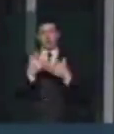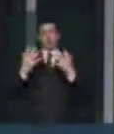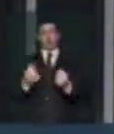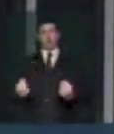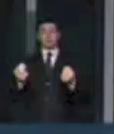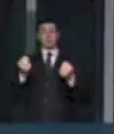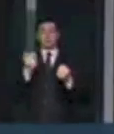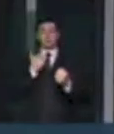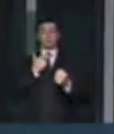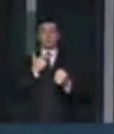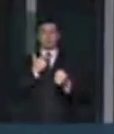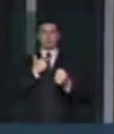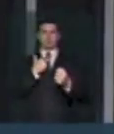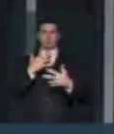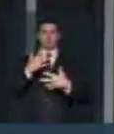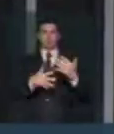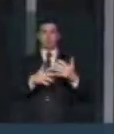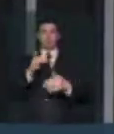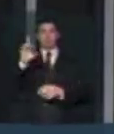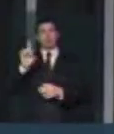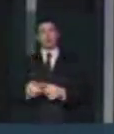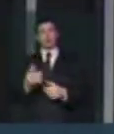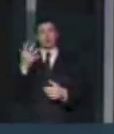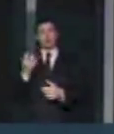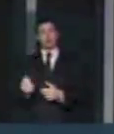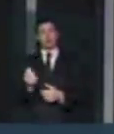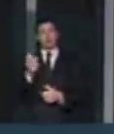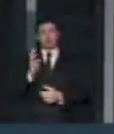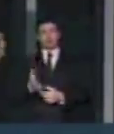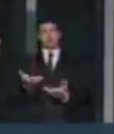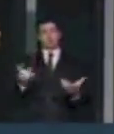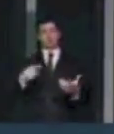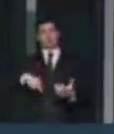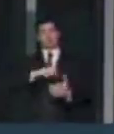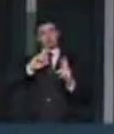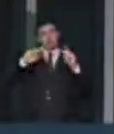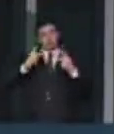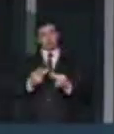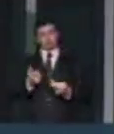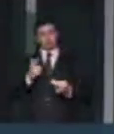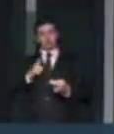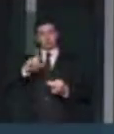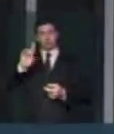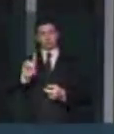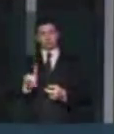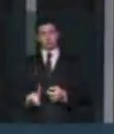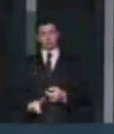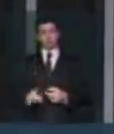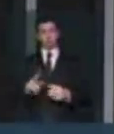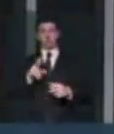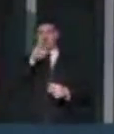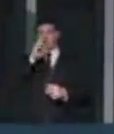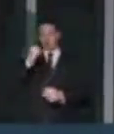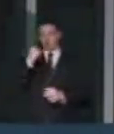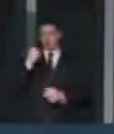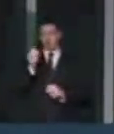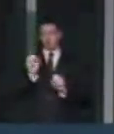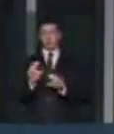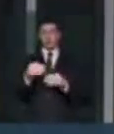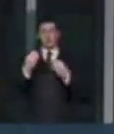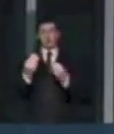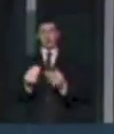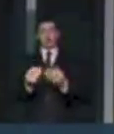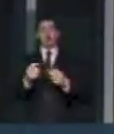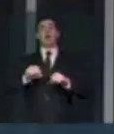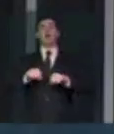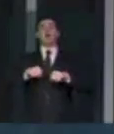lesão ao direito adquirido. Por isso, reconhecemos a importância de reforçar a educação, reconhecemos o esforço da